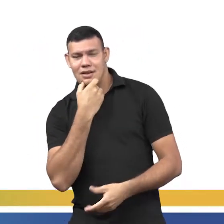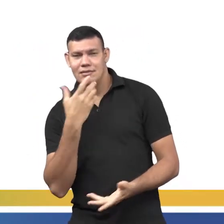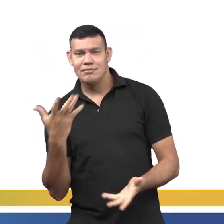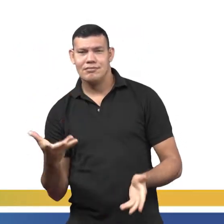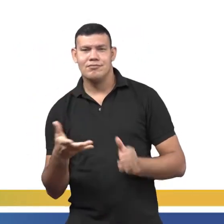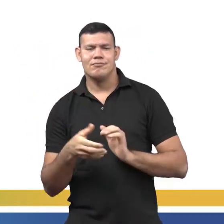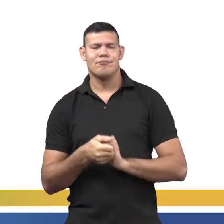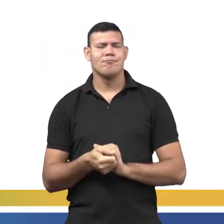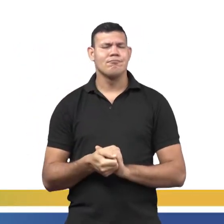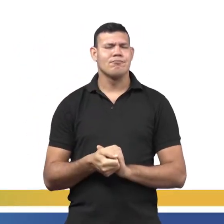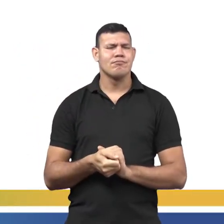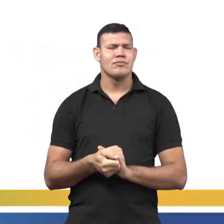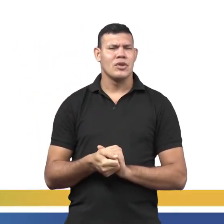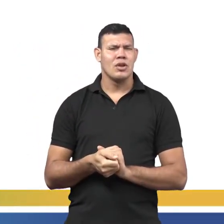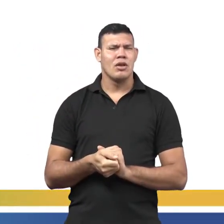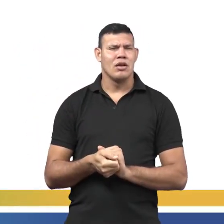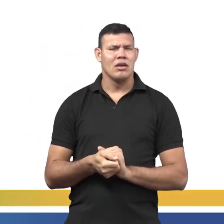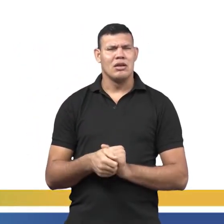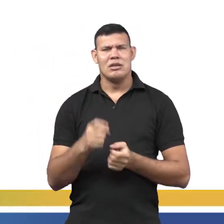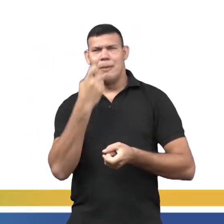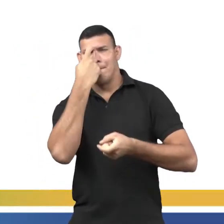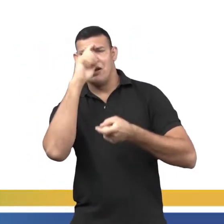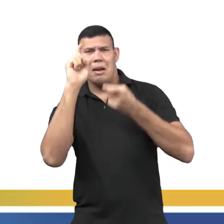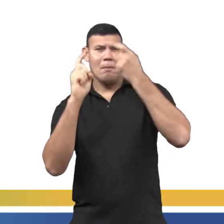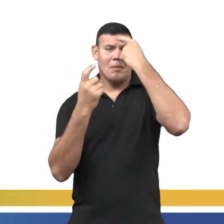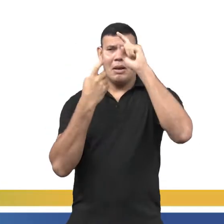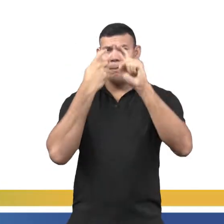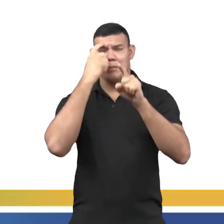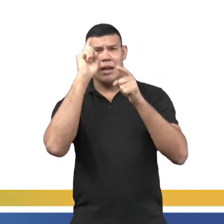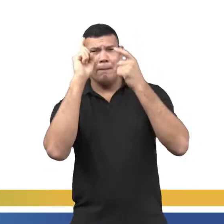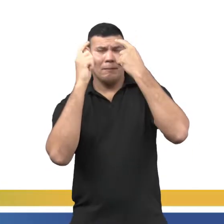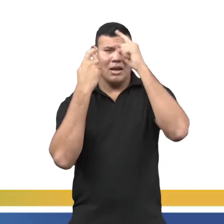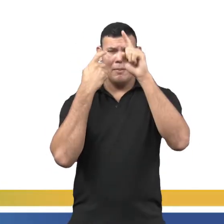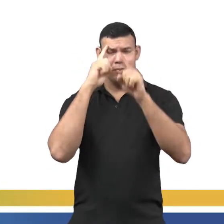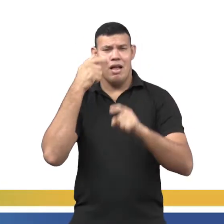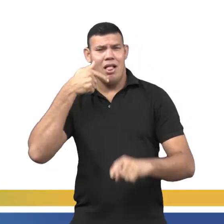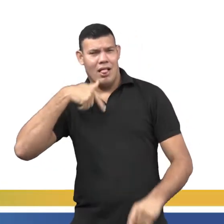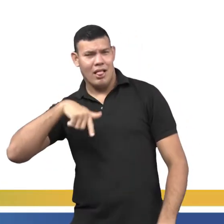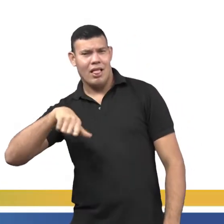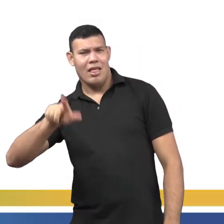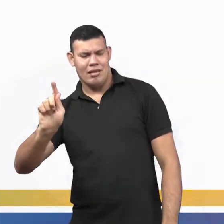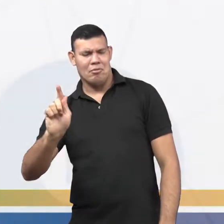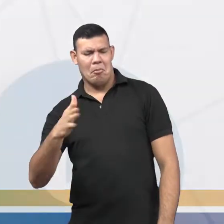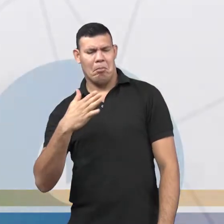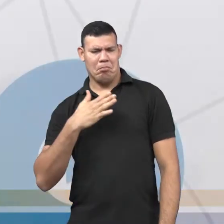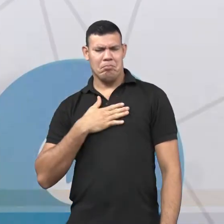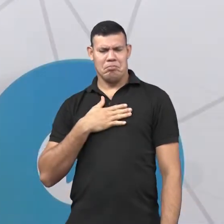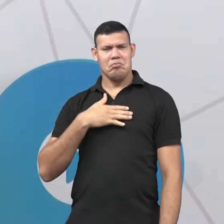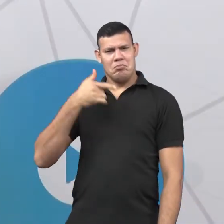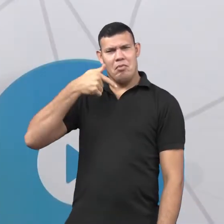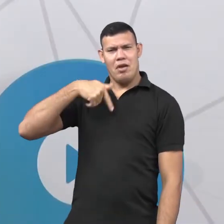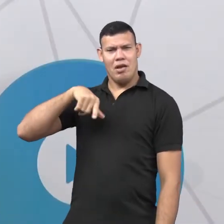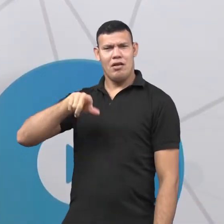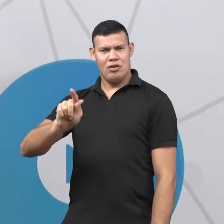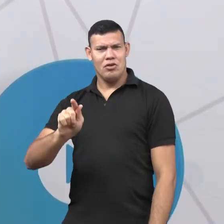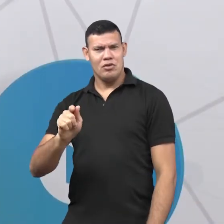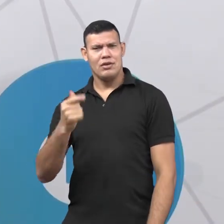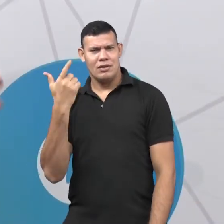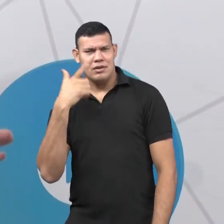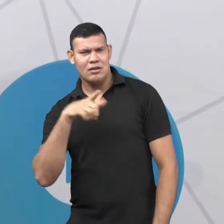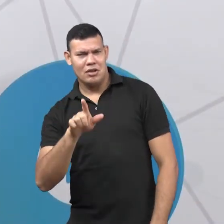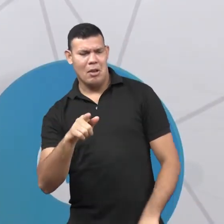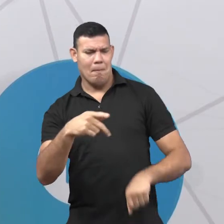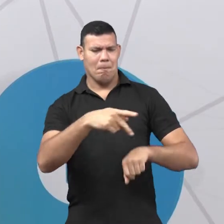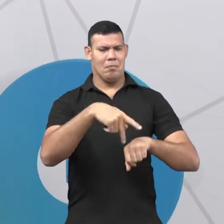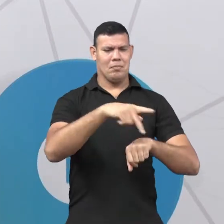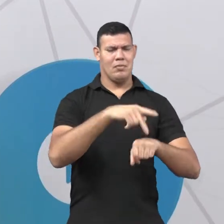Será que o idioma pode ser criado da noite para o dia? Se eu decidir hoje criar o meu idioma, não, eu vou criar o meu idioma e aí no país que eu moro